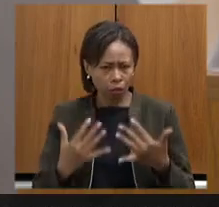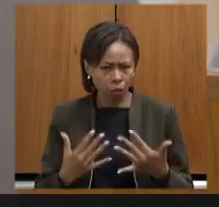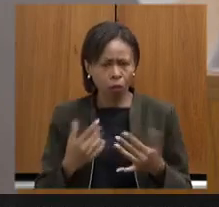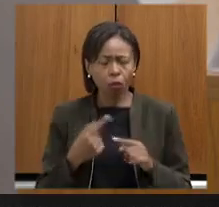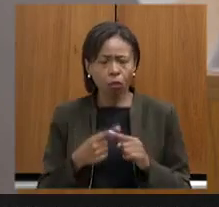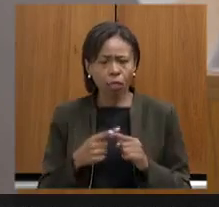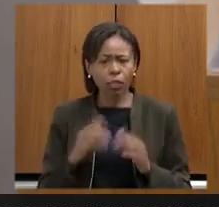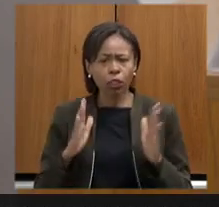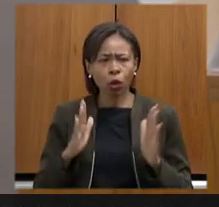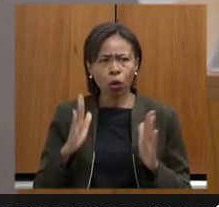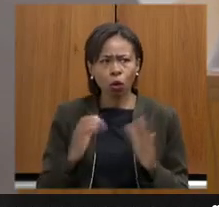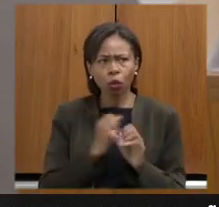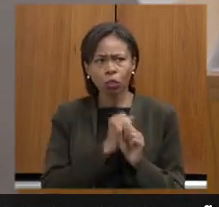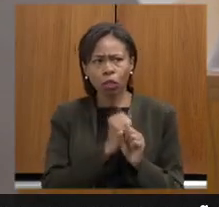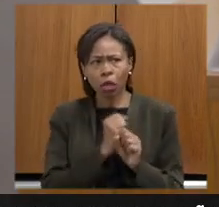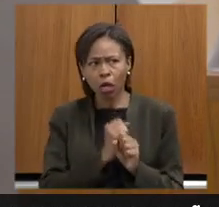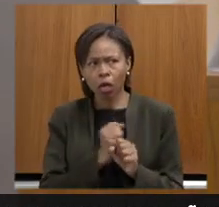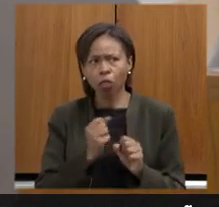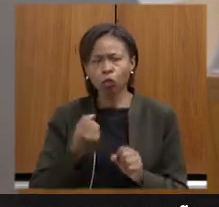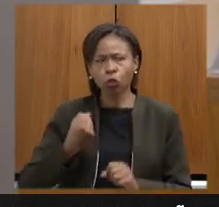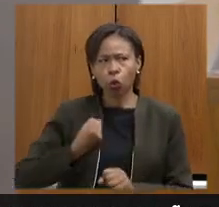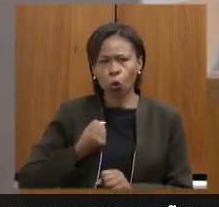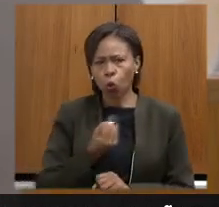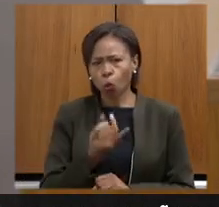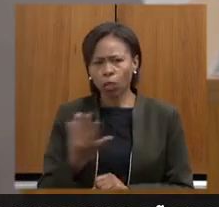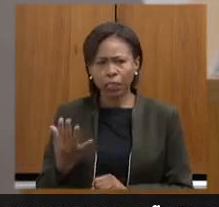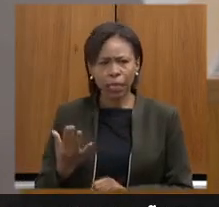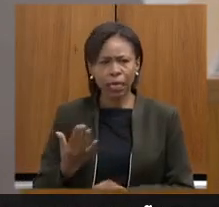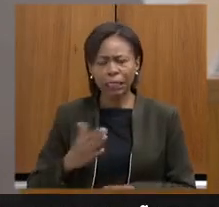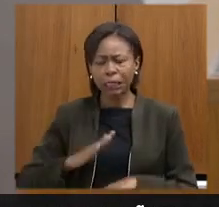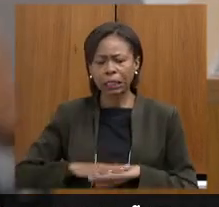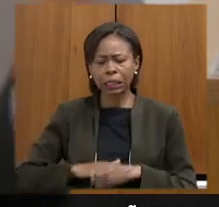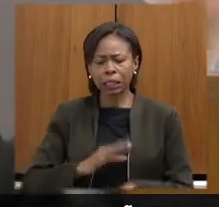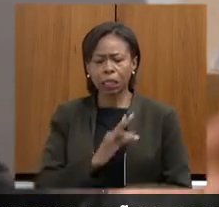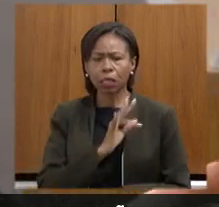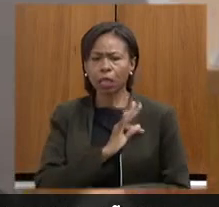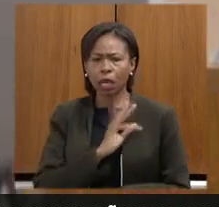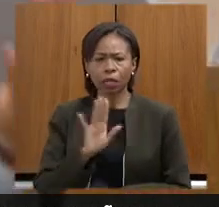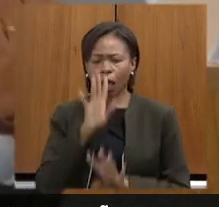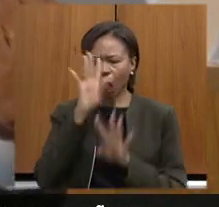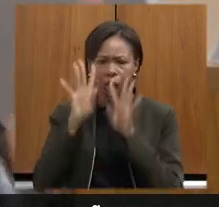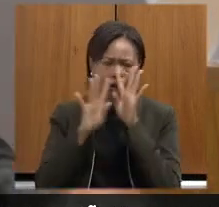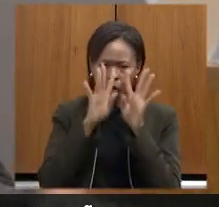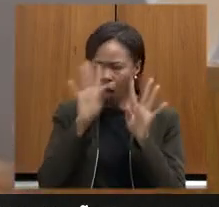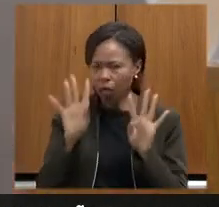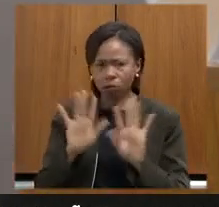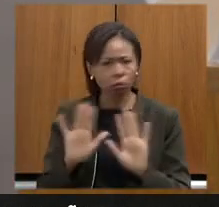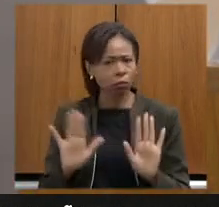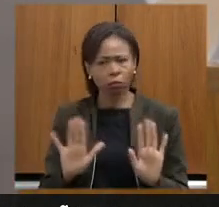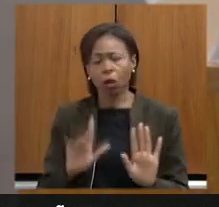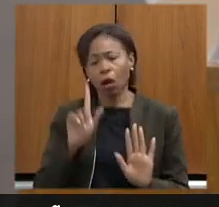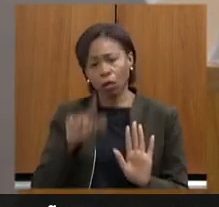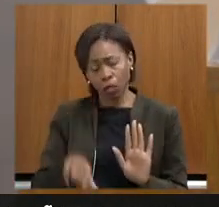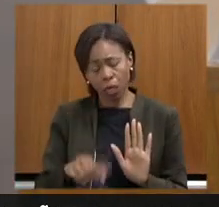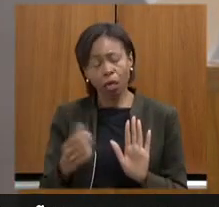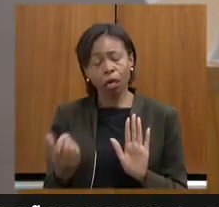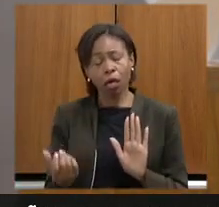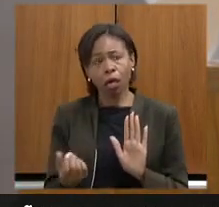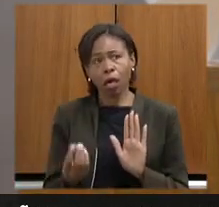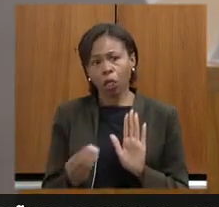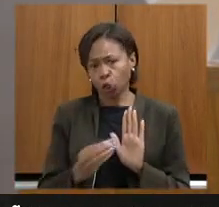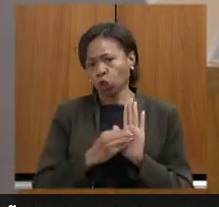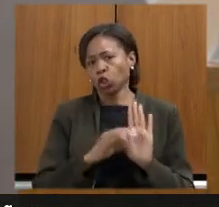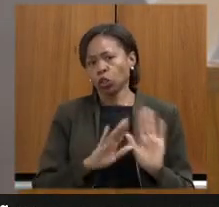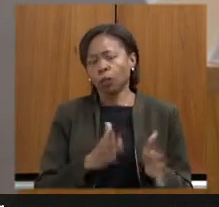datas e são números técnicos não é falácia é história está registrado em 2017